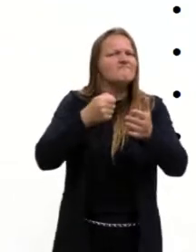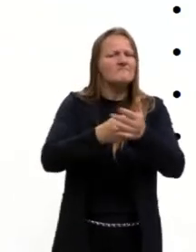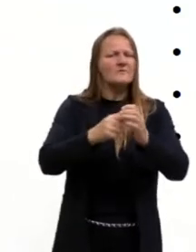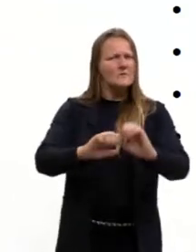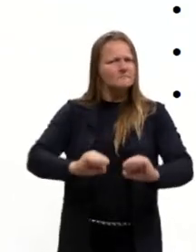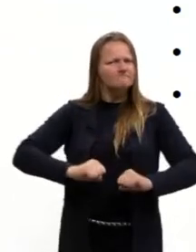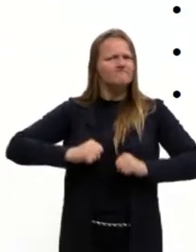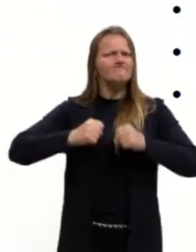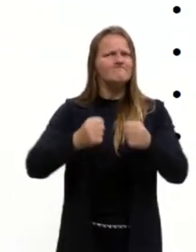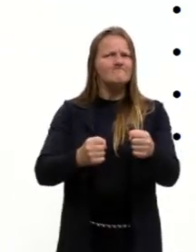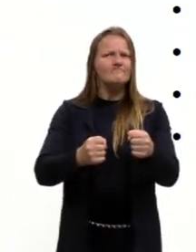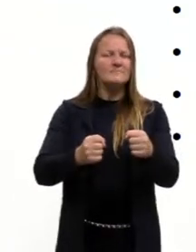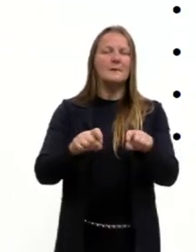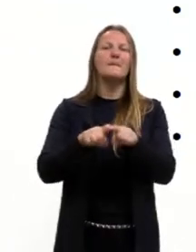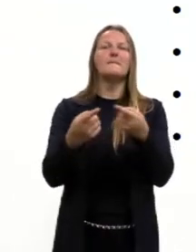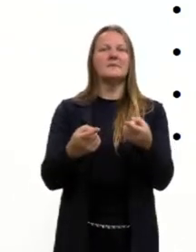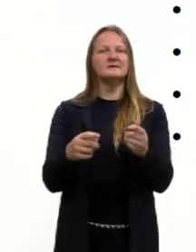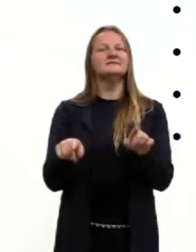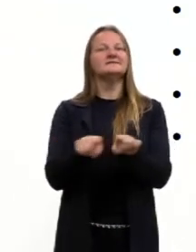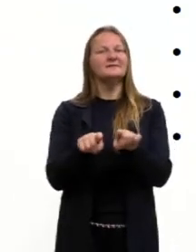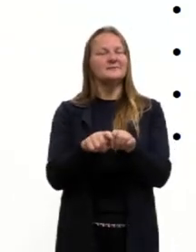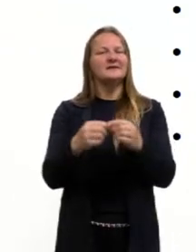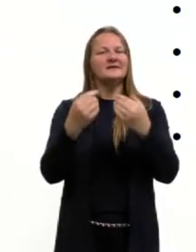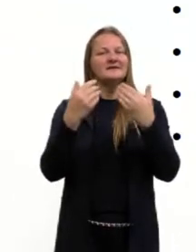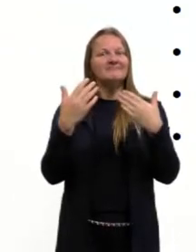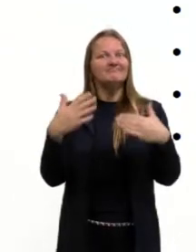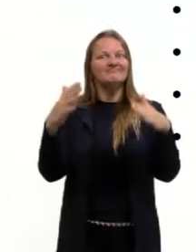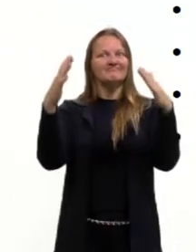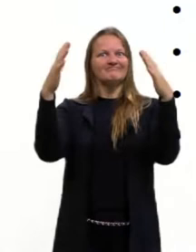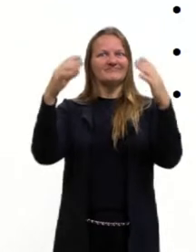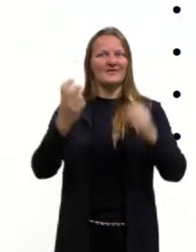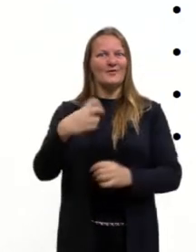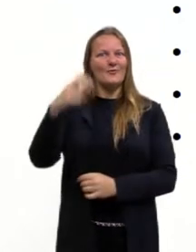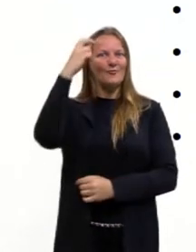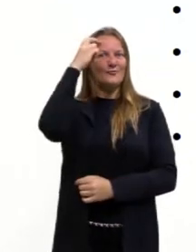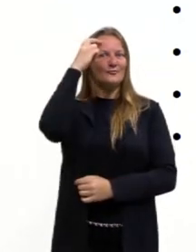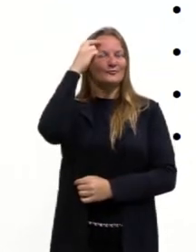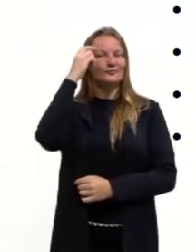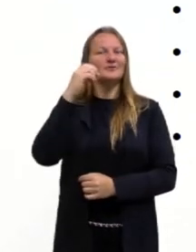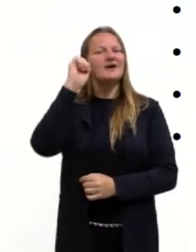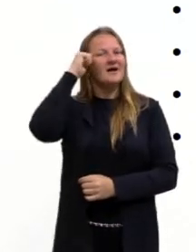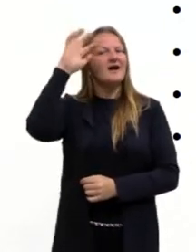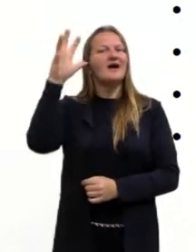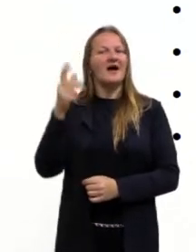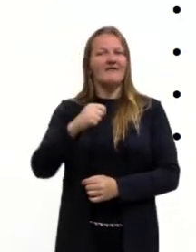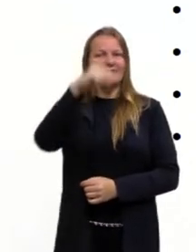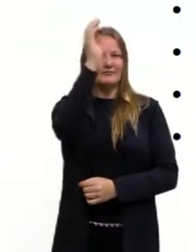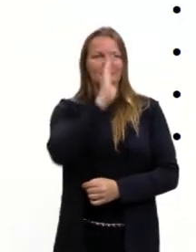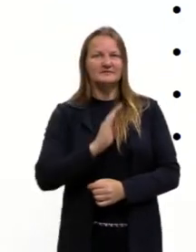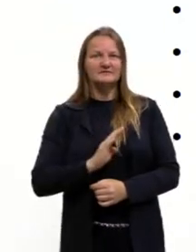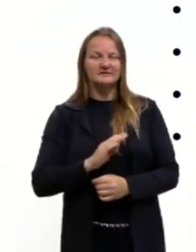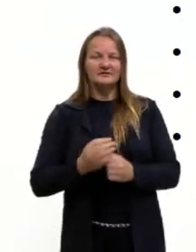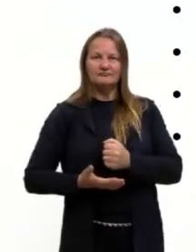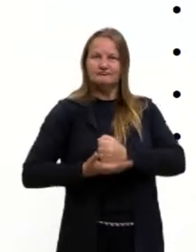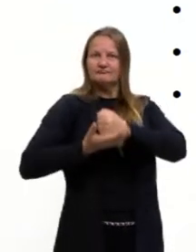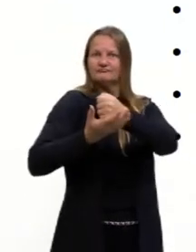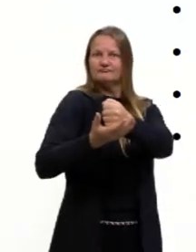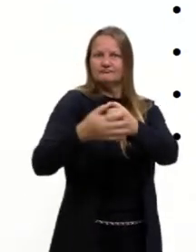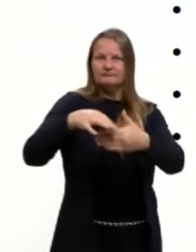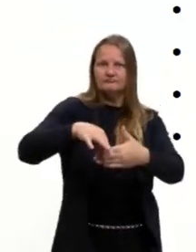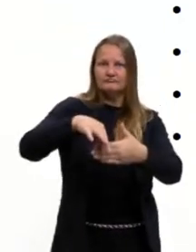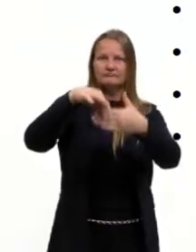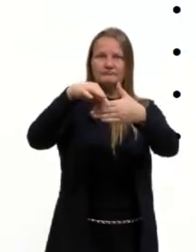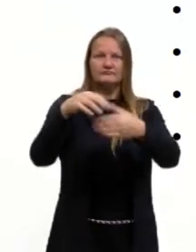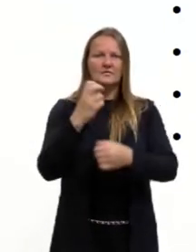resistência, mas também é um dia para se exaltar a cultura afro-brasileira, que são as manifestações